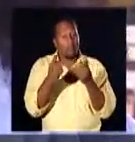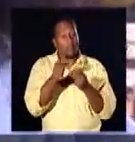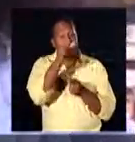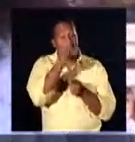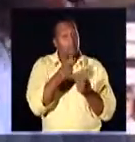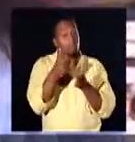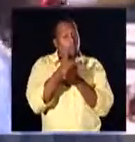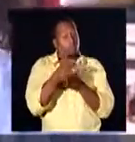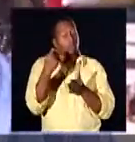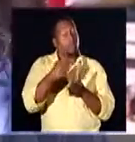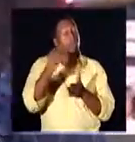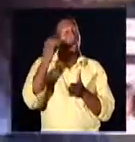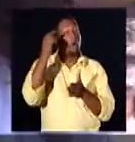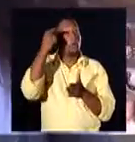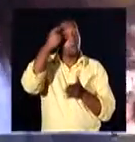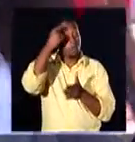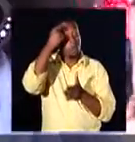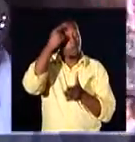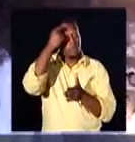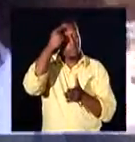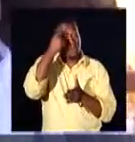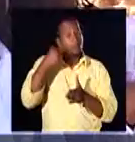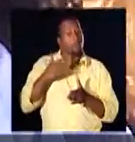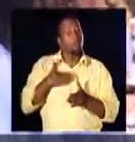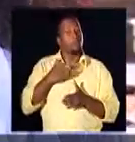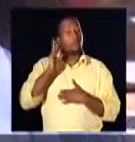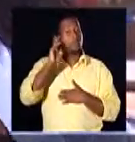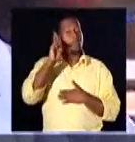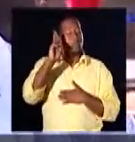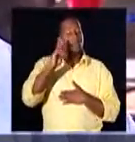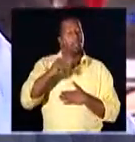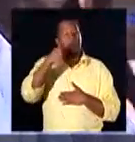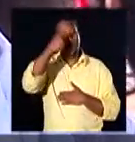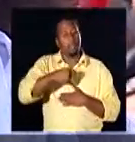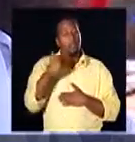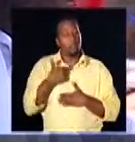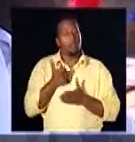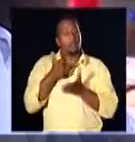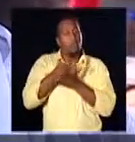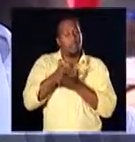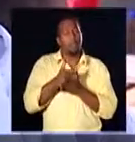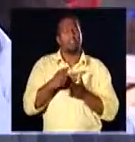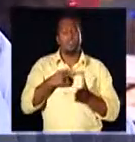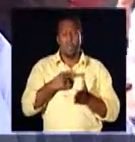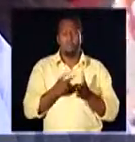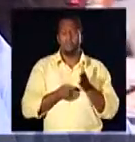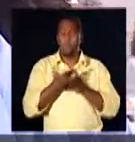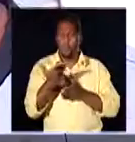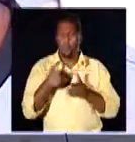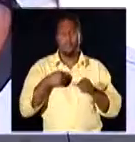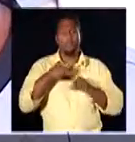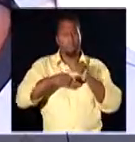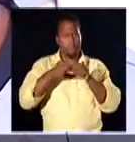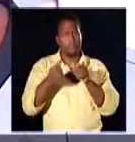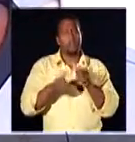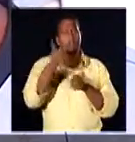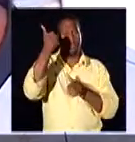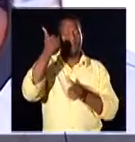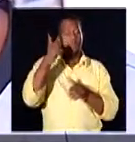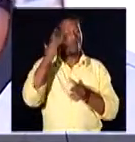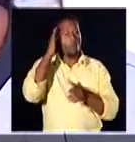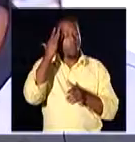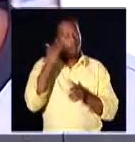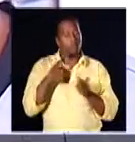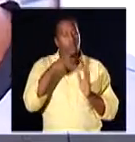mas o consumidor precisa ter consciência do seu papel como cidadão e como consumidor. Tem muita coisa melhorando. Eu creio que o direito dos